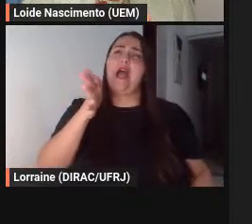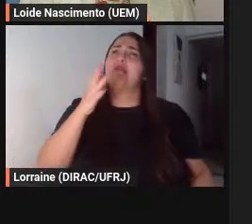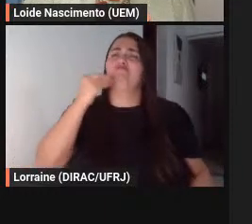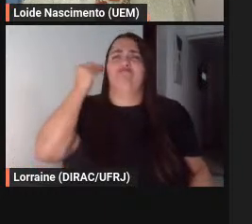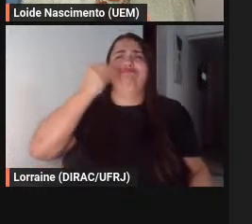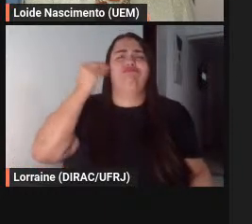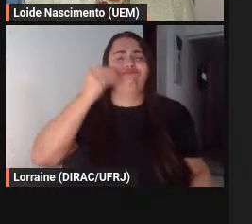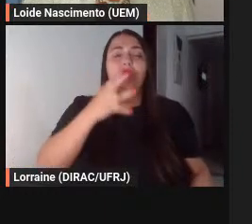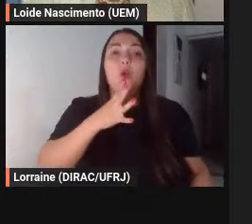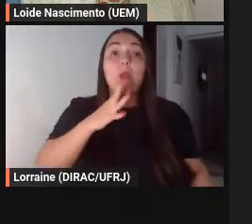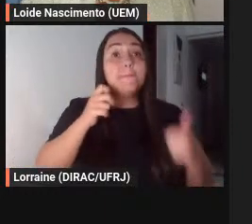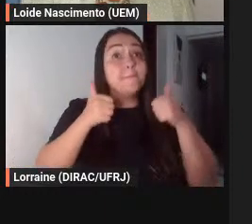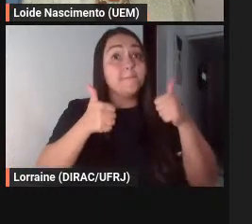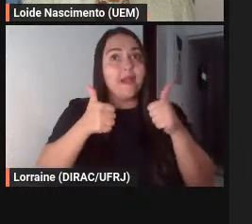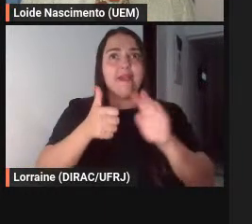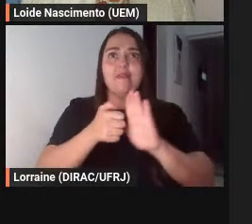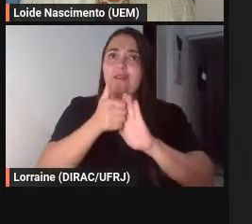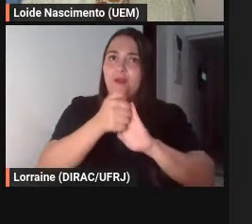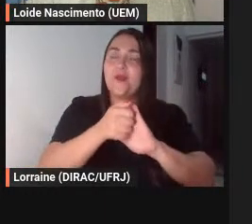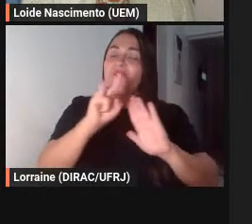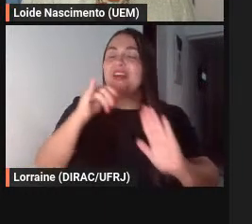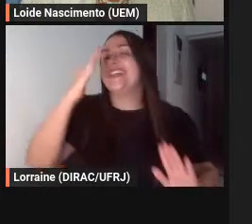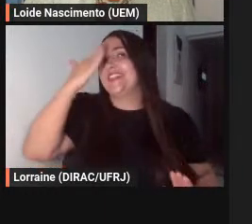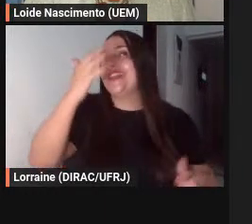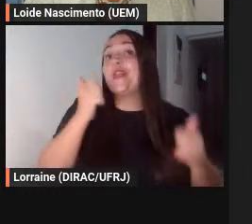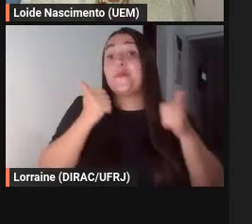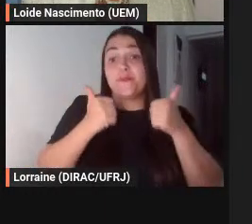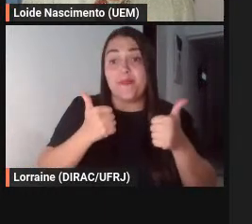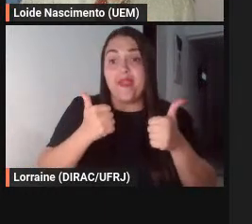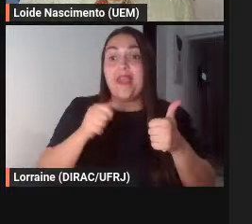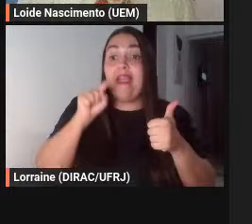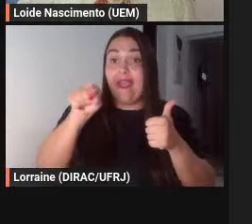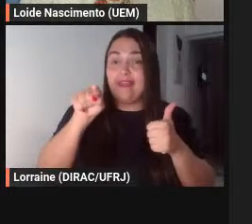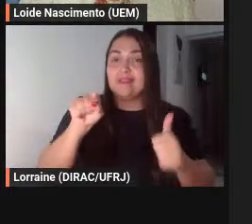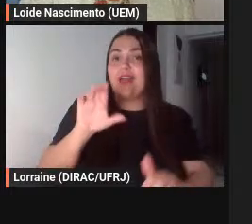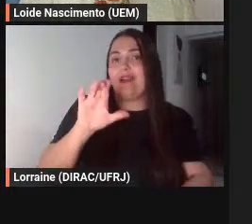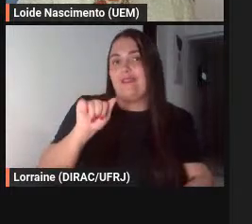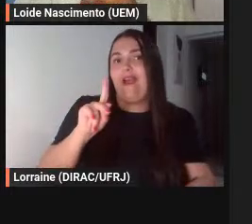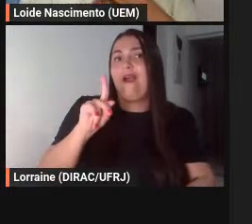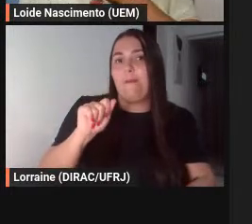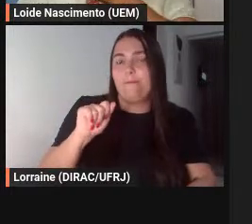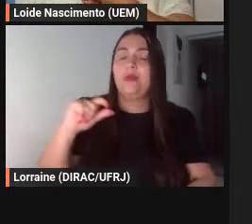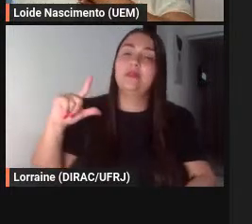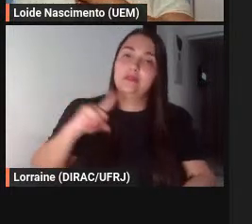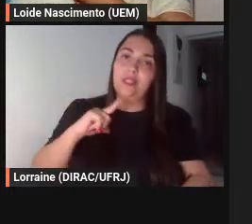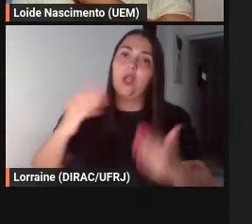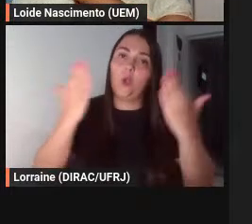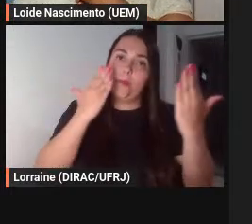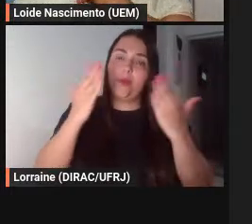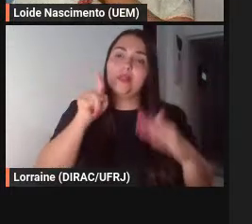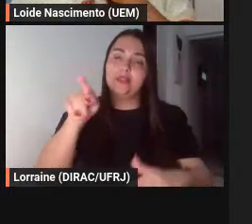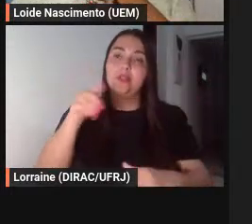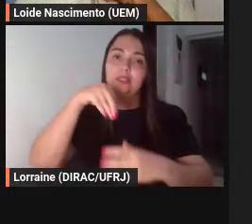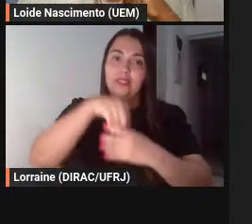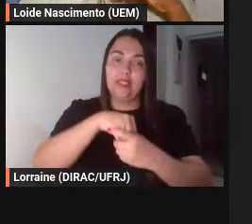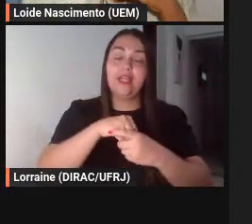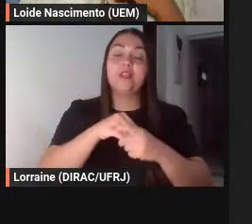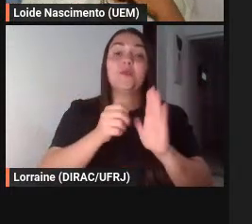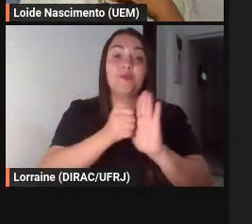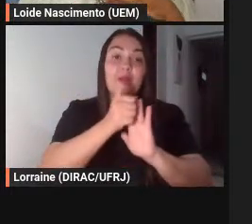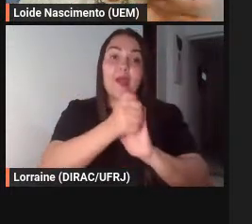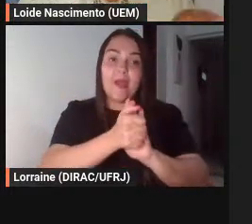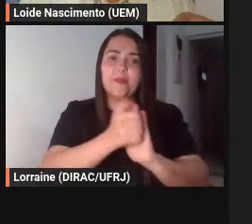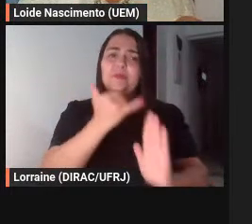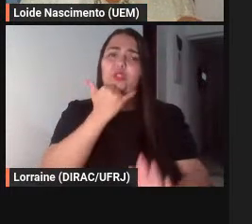revista né que essa capa faz uma alusão a essa fábula vocês me